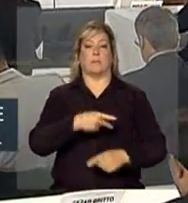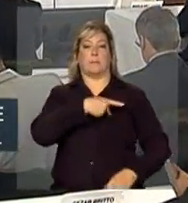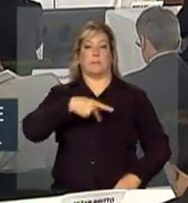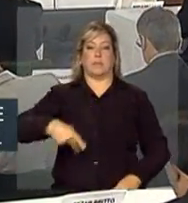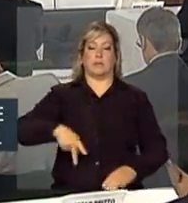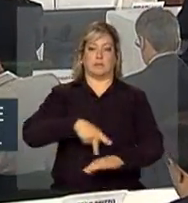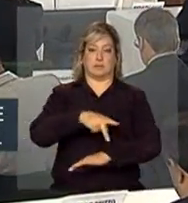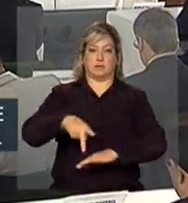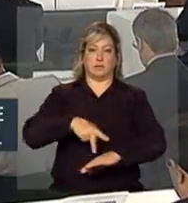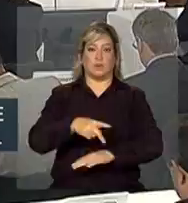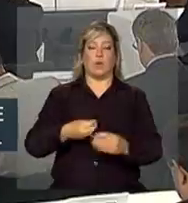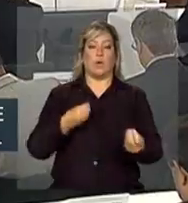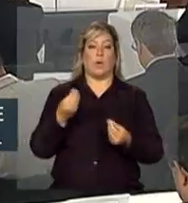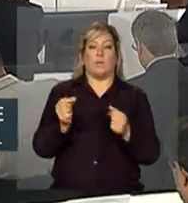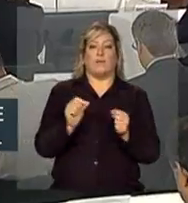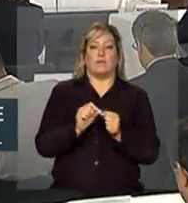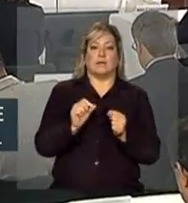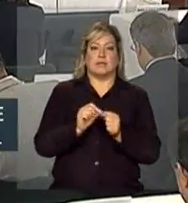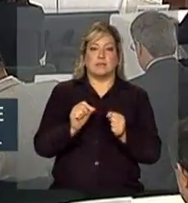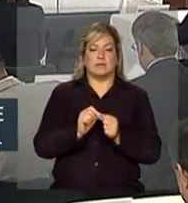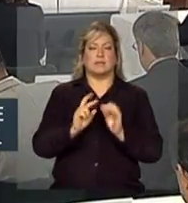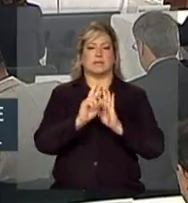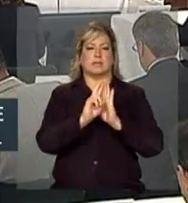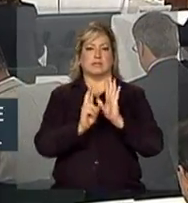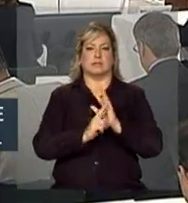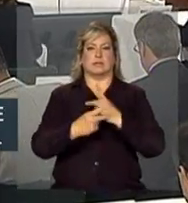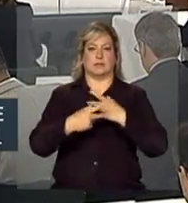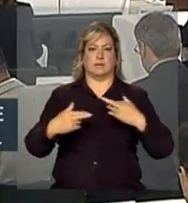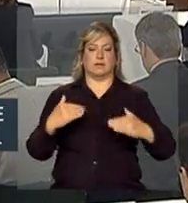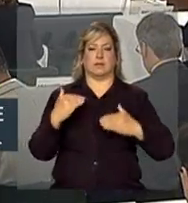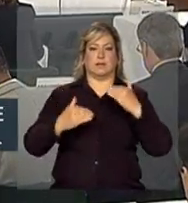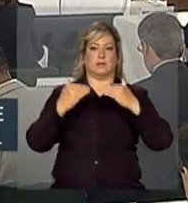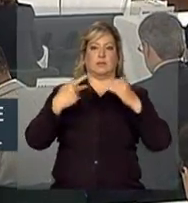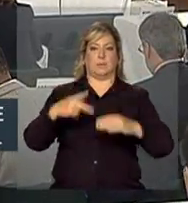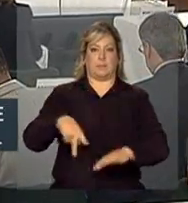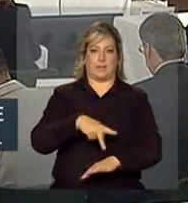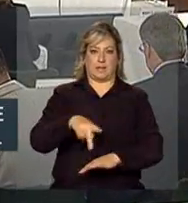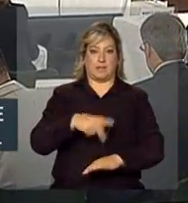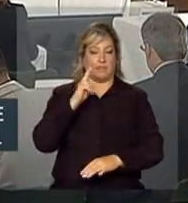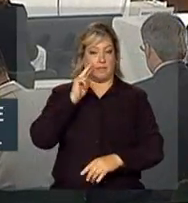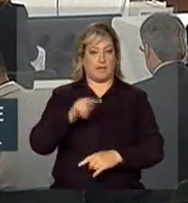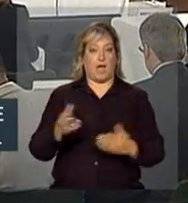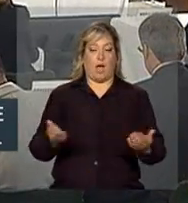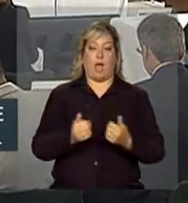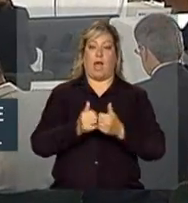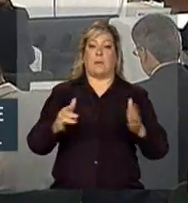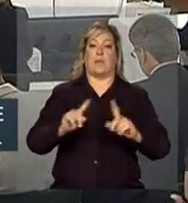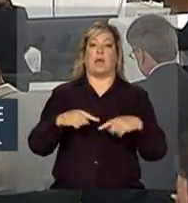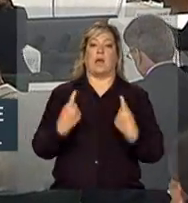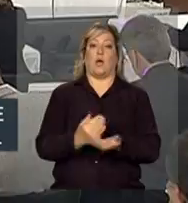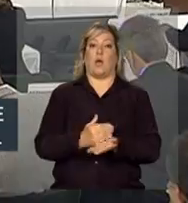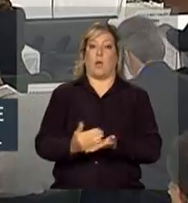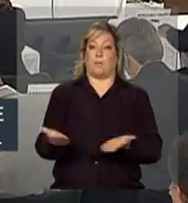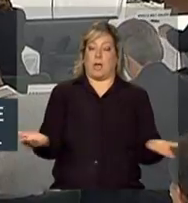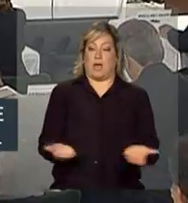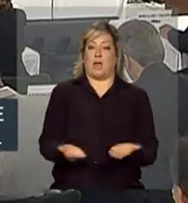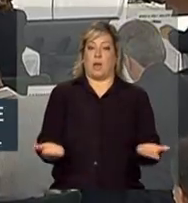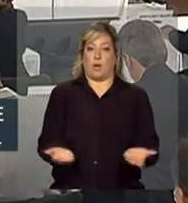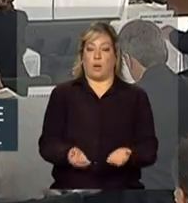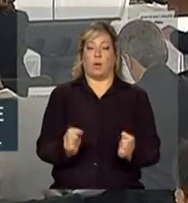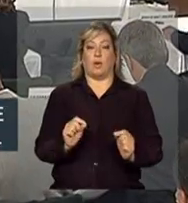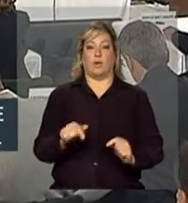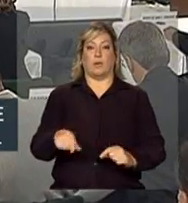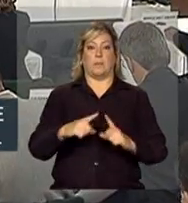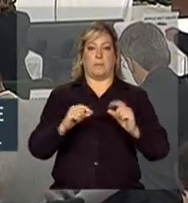República na formulação de diretrizes para o crescimento do país. Acompanhe a abertura da reunião que começa neste momento